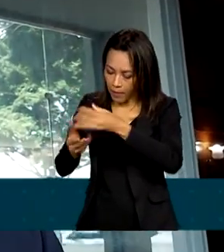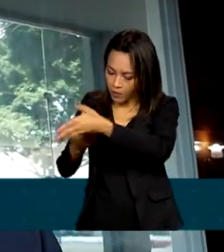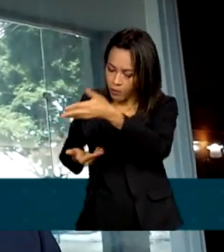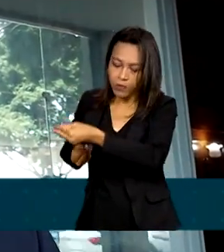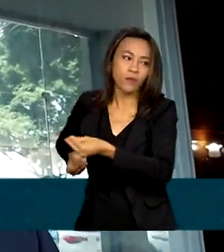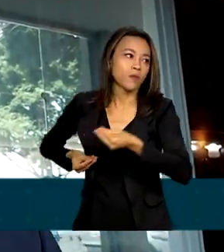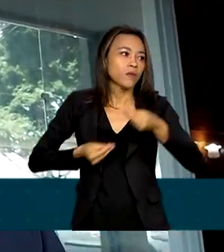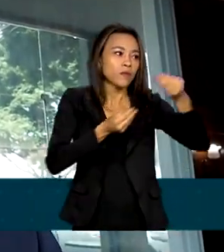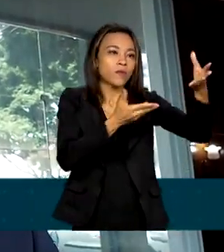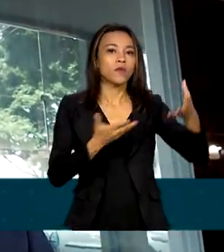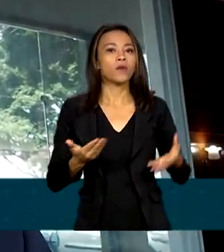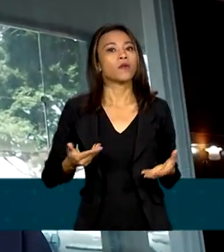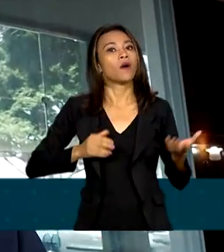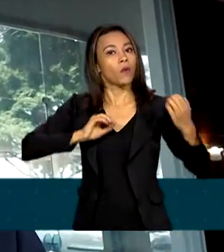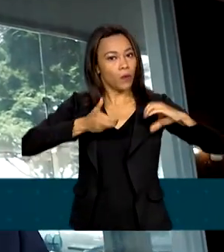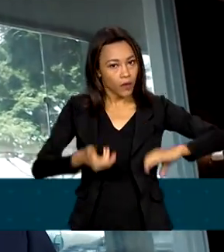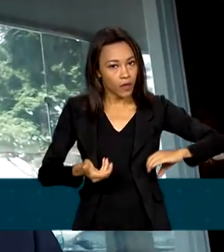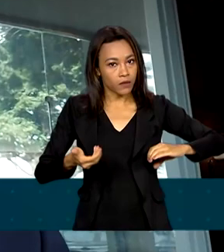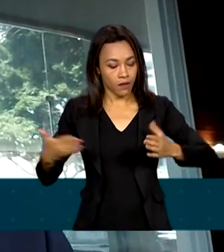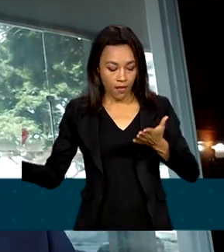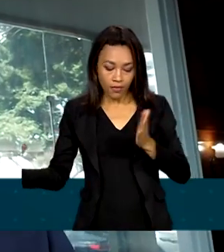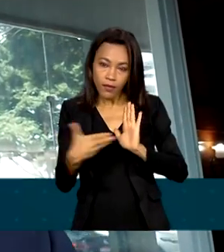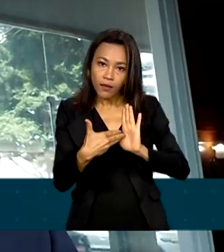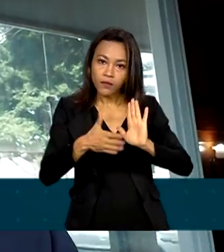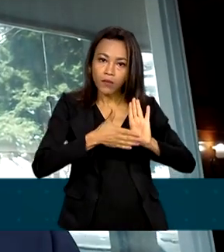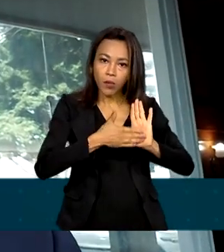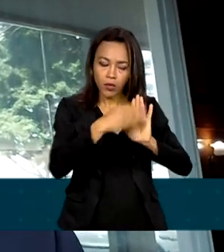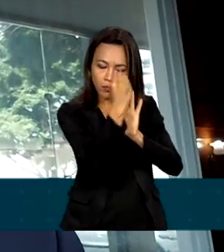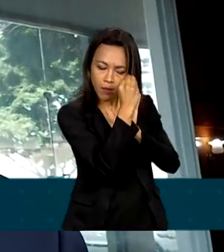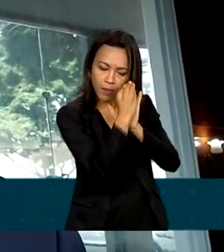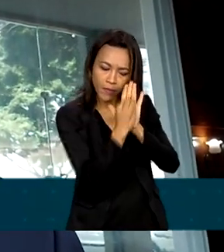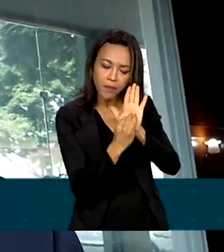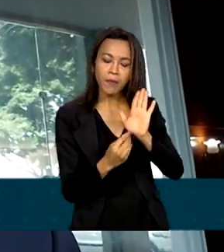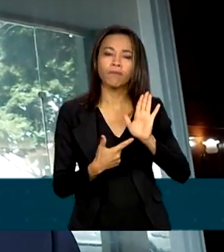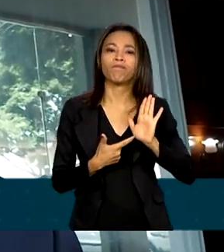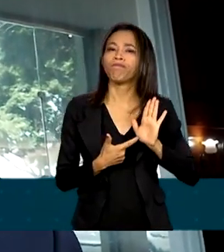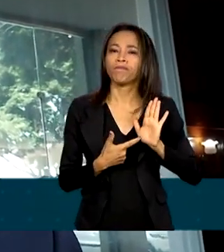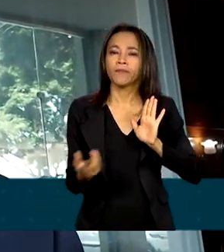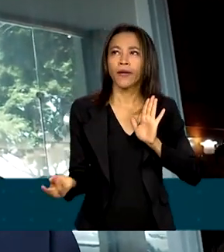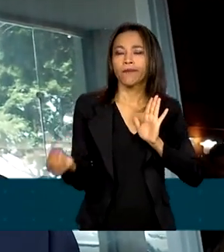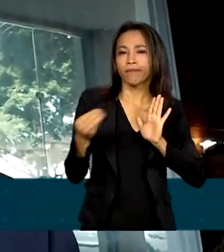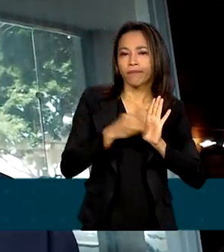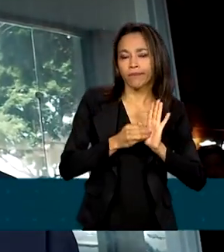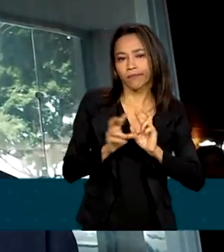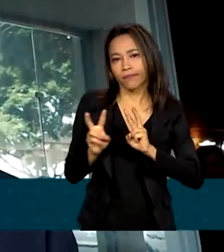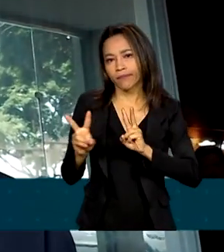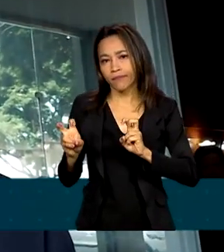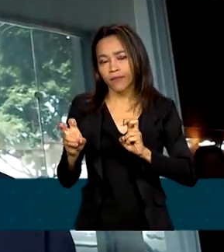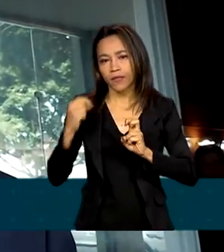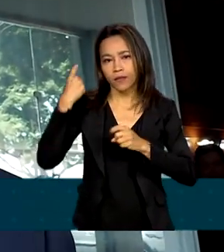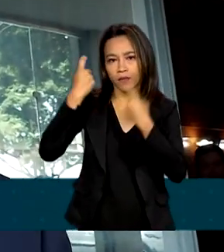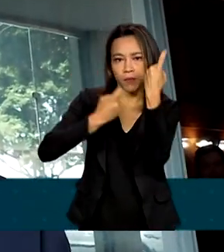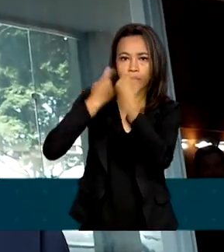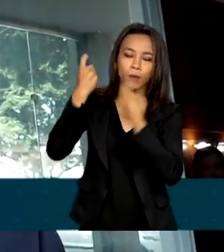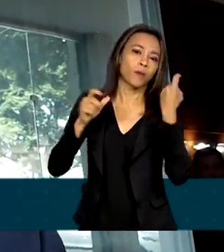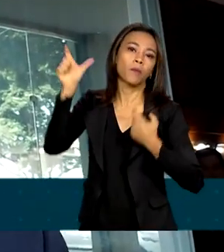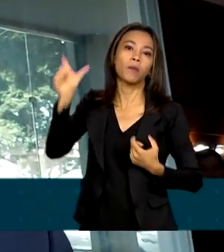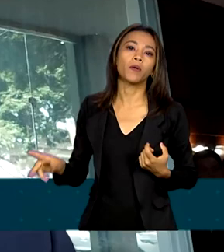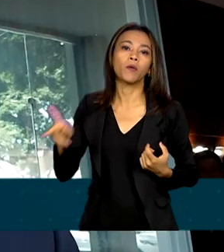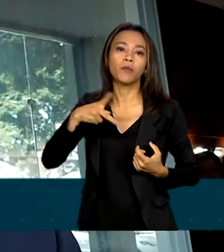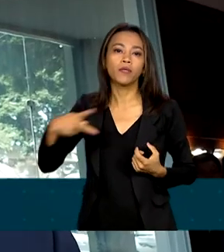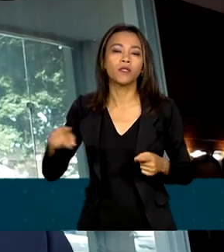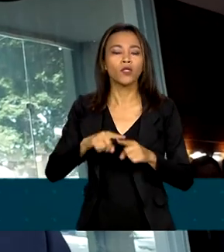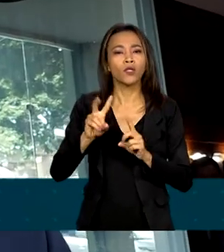Dentro desse conjunto de medidas, deve também entrar questões que preocupam o presidente. A questão do